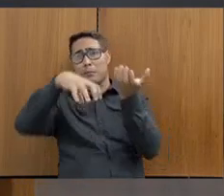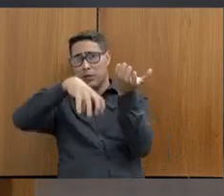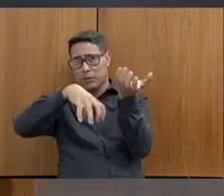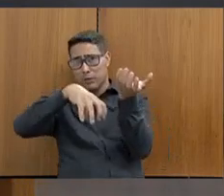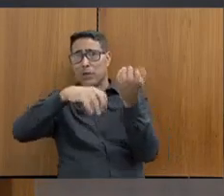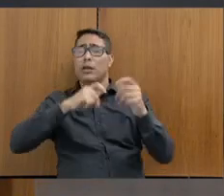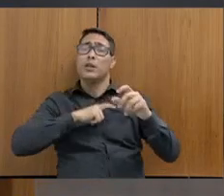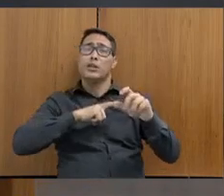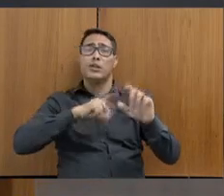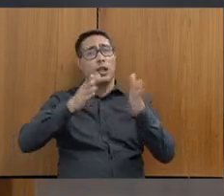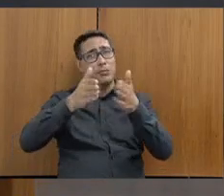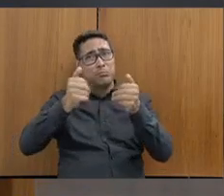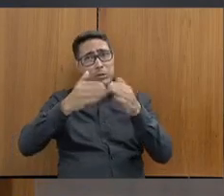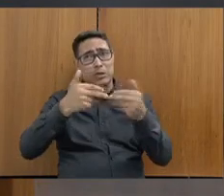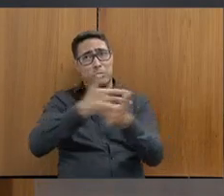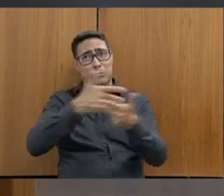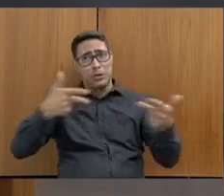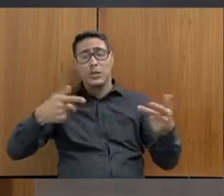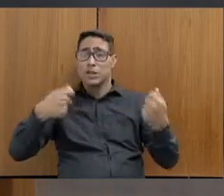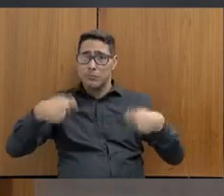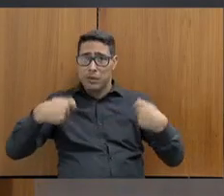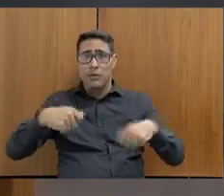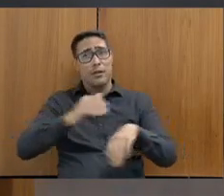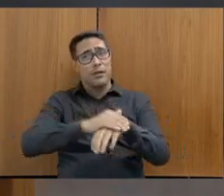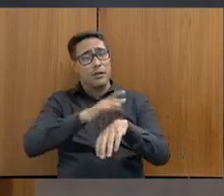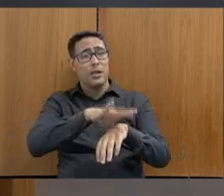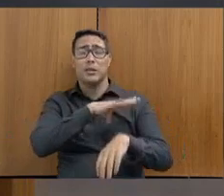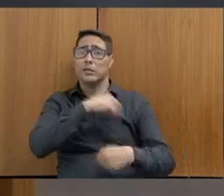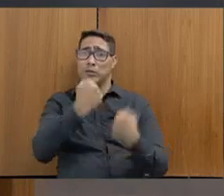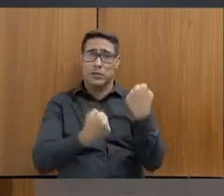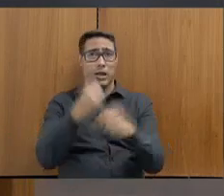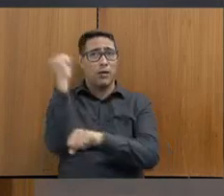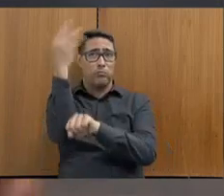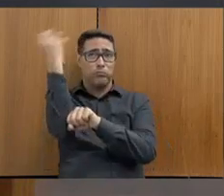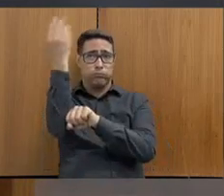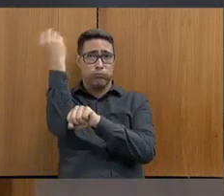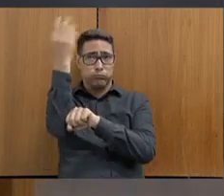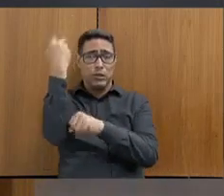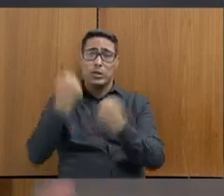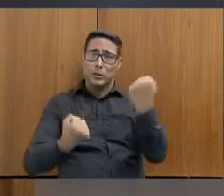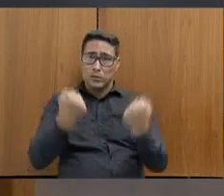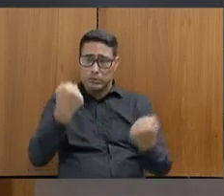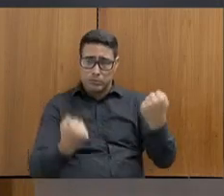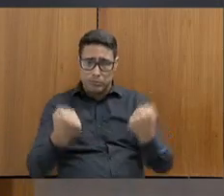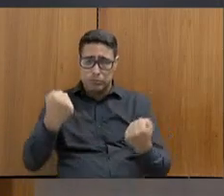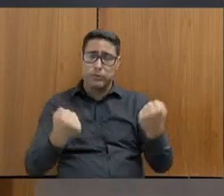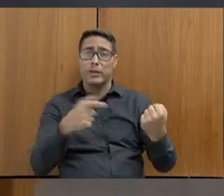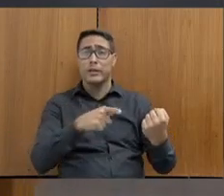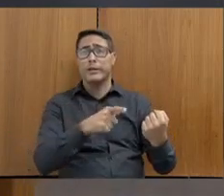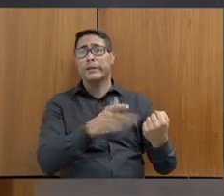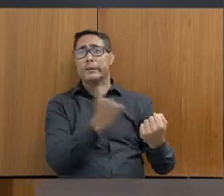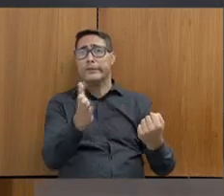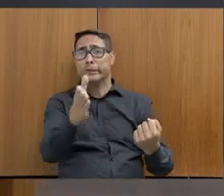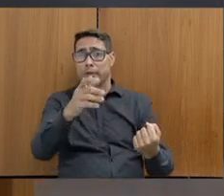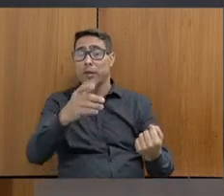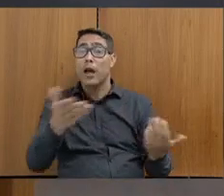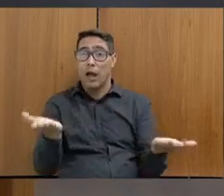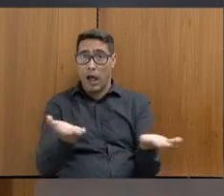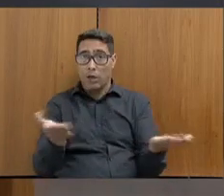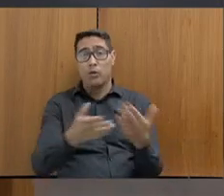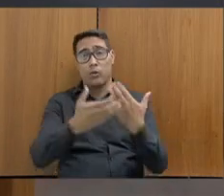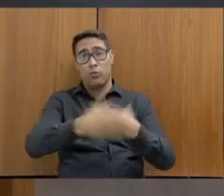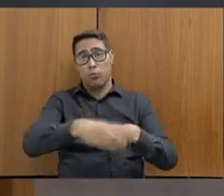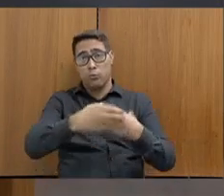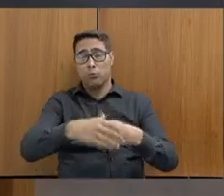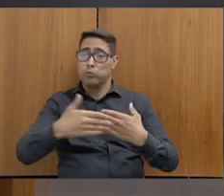material. Ou seja, nós precisamos de viaturas. Então, sem que a gente tenha viatura, a gente não consegue fazer isso. Agora, com o concurso em andamento,